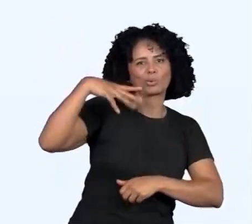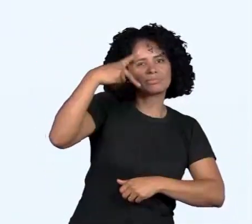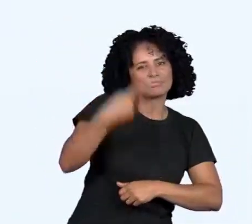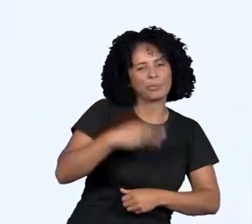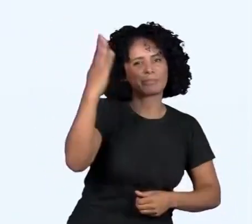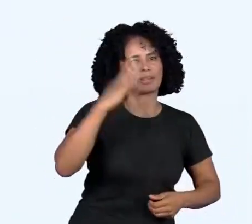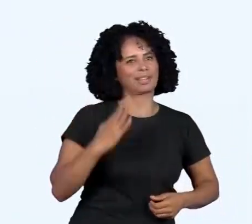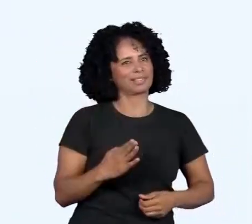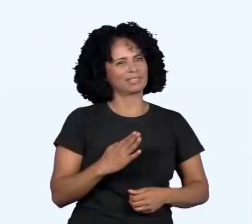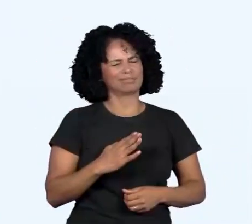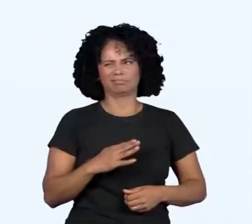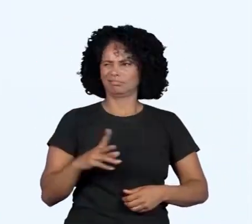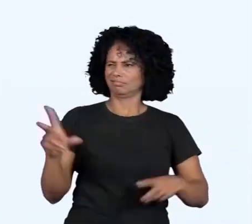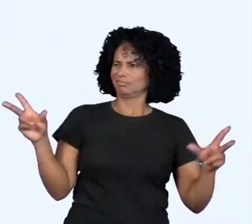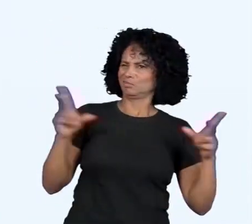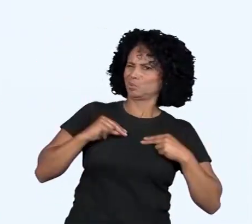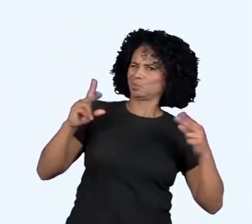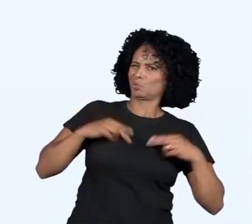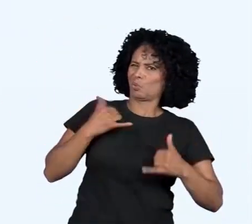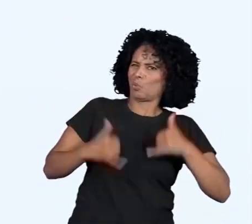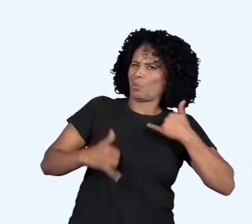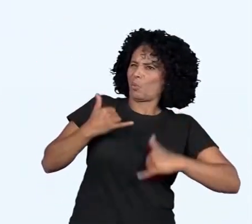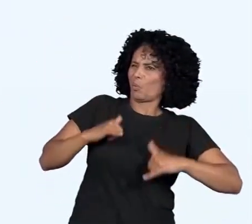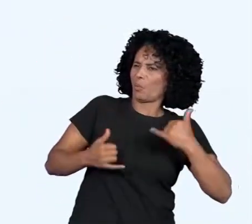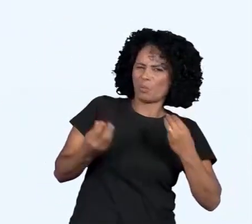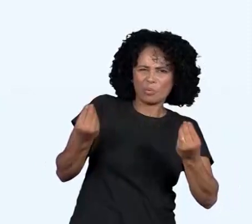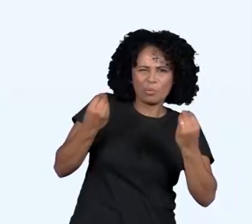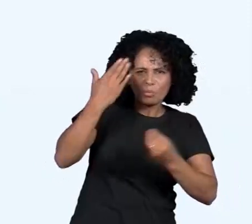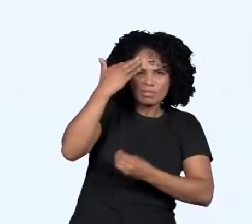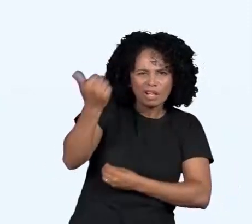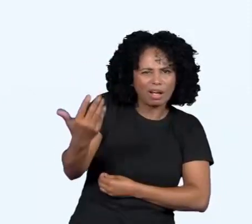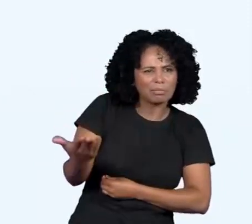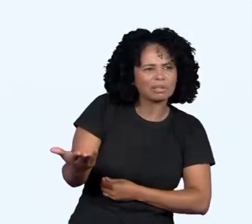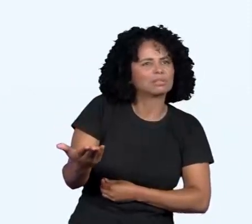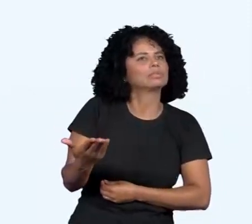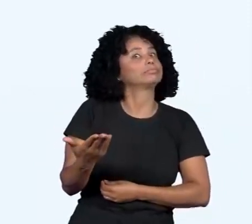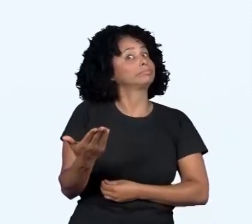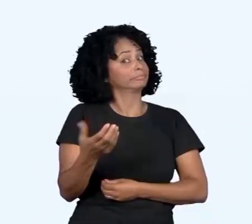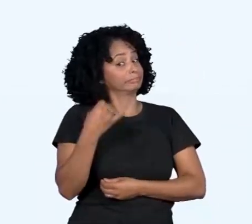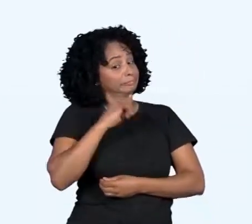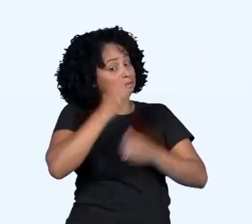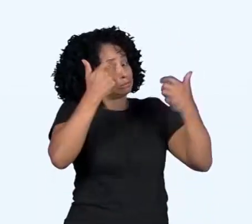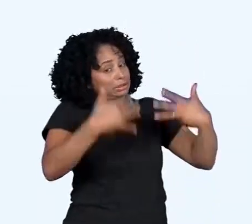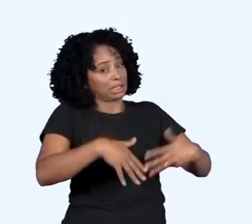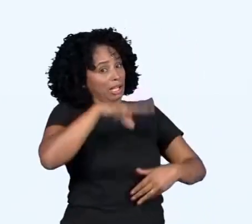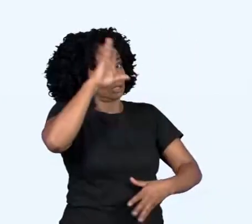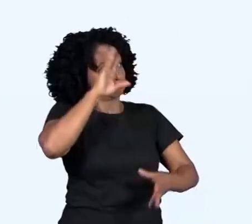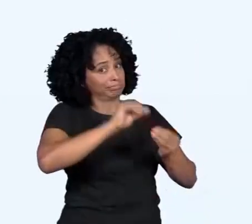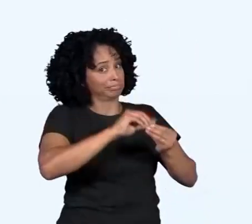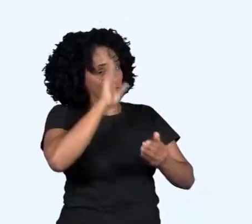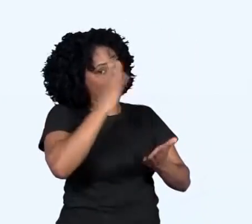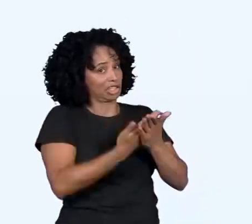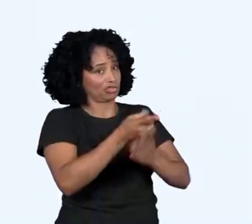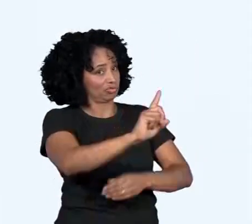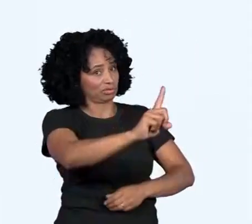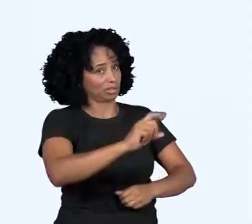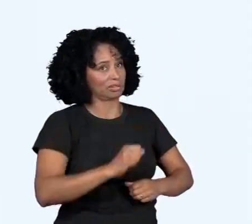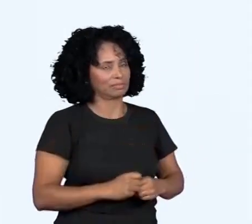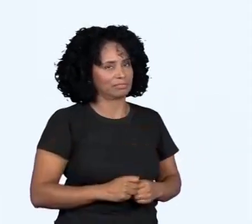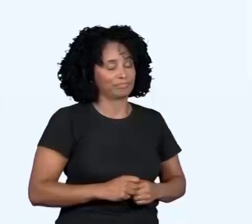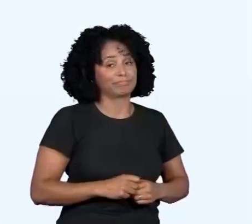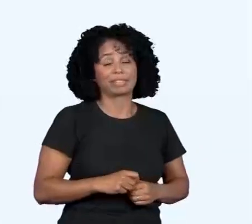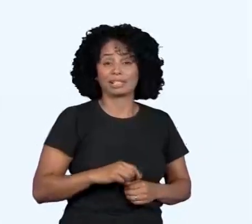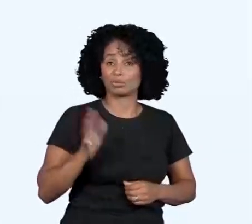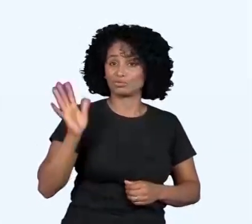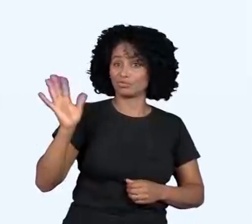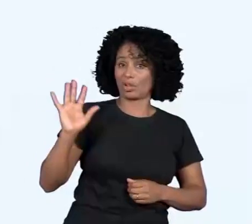Nossa, Kika, de onde vem tanta energia e sabedoria? Se eu contar, você não vai acreditar. Um tchauzinho